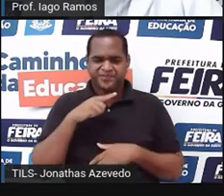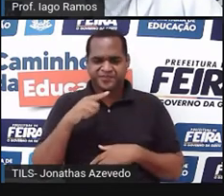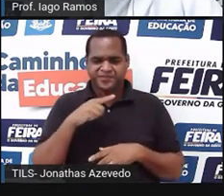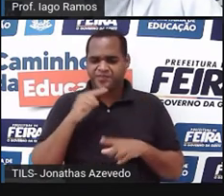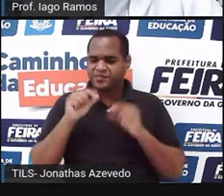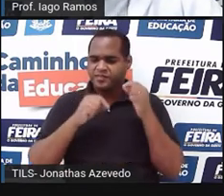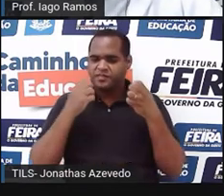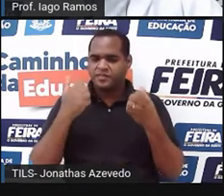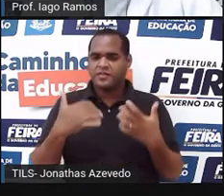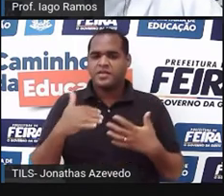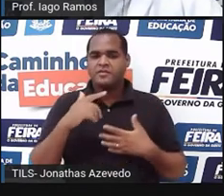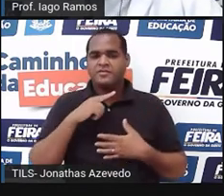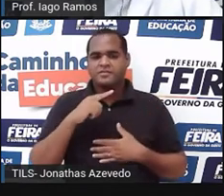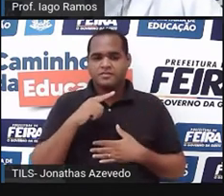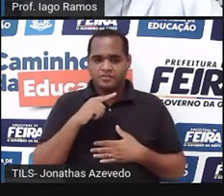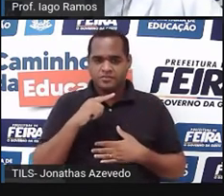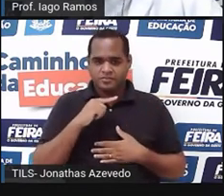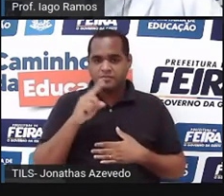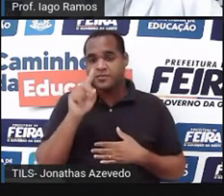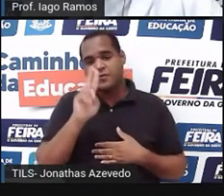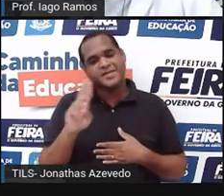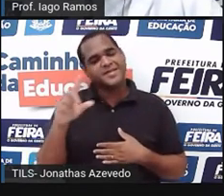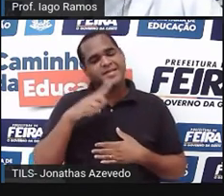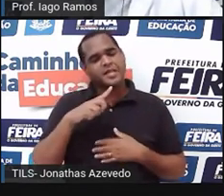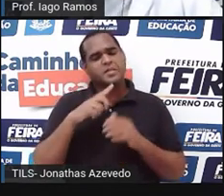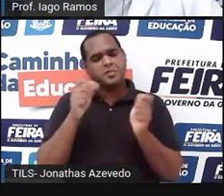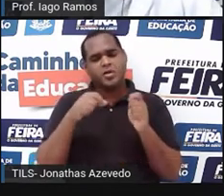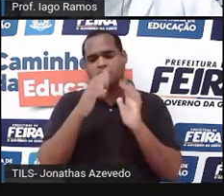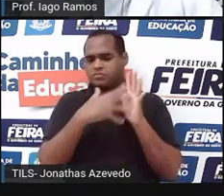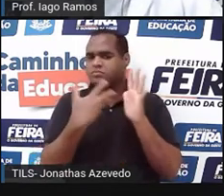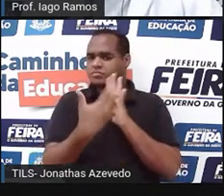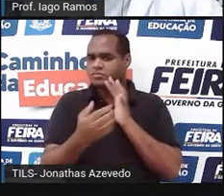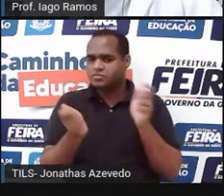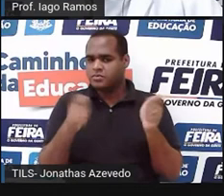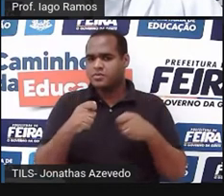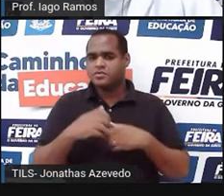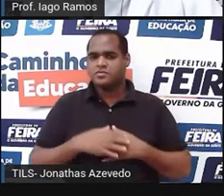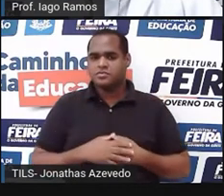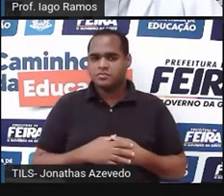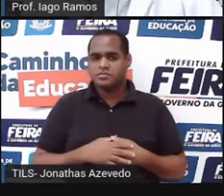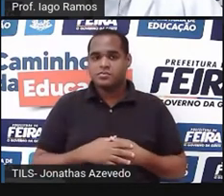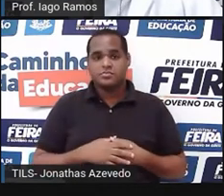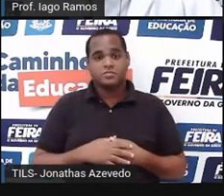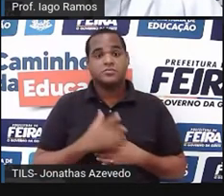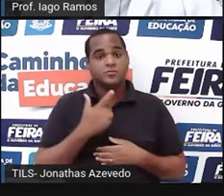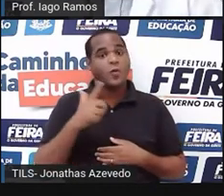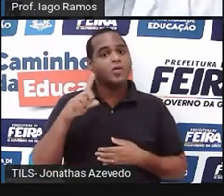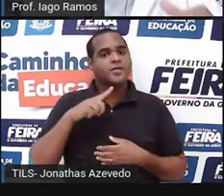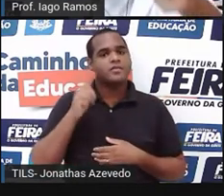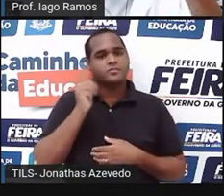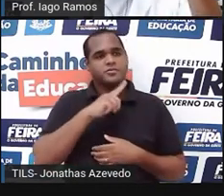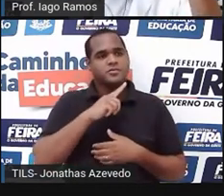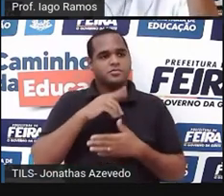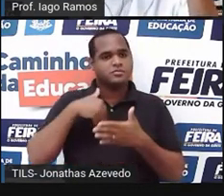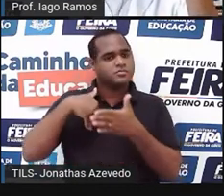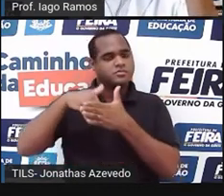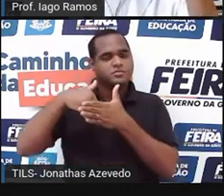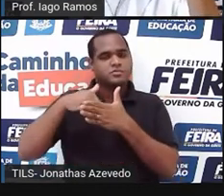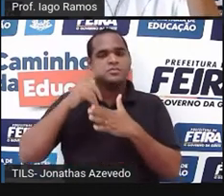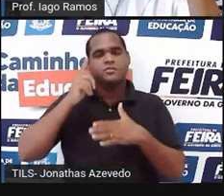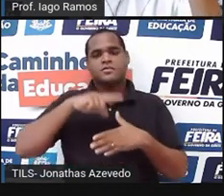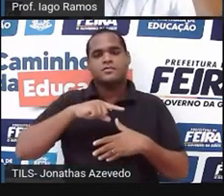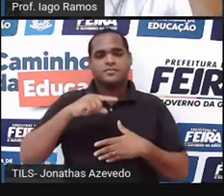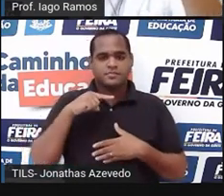pergunta e que a gente pode usar pra preencher essa tabelazinha, né? A gente tem assim, Outro gol. Já tinha um gol feito.